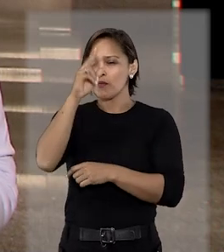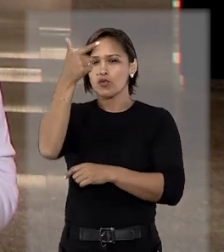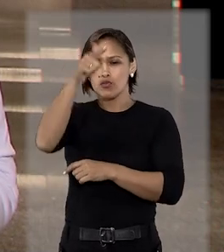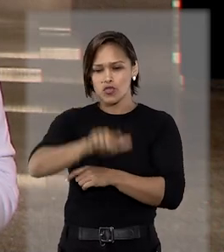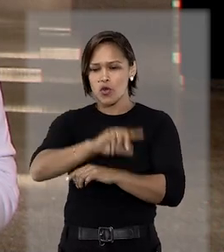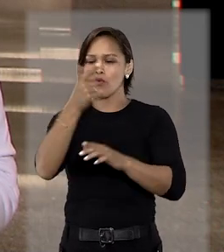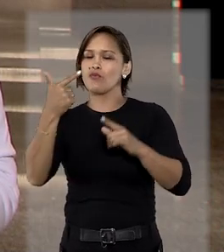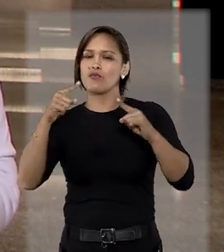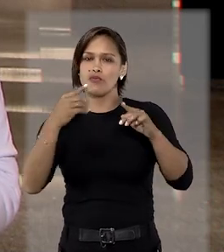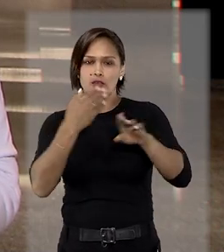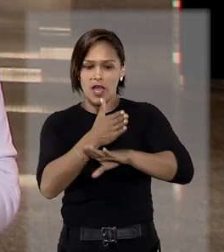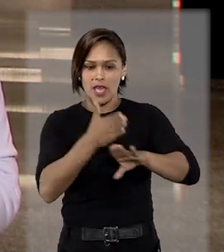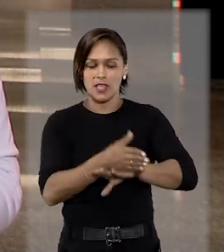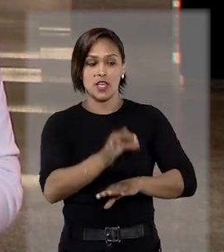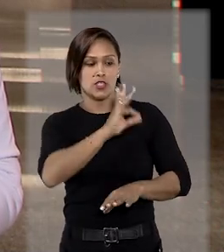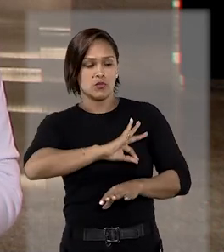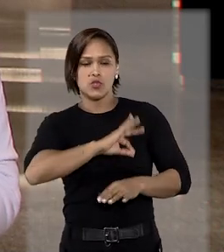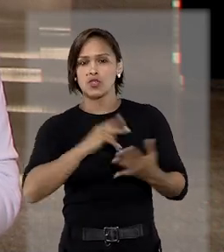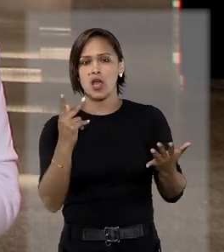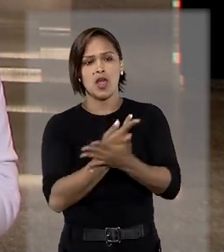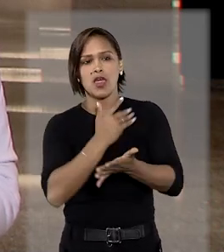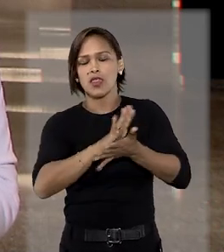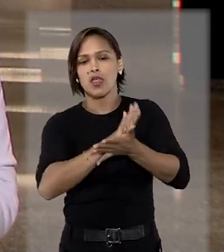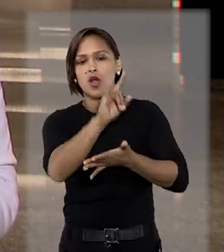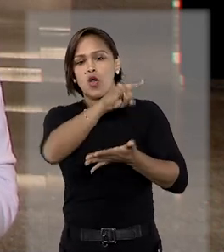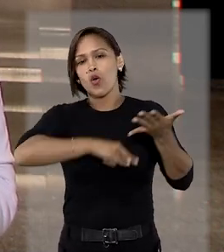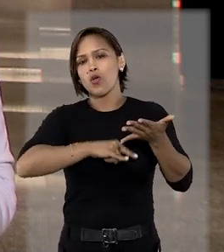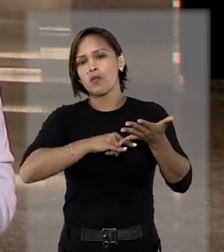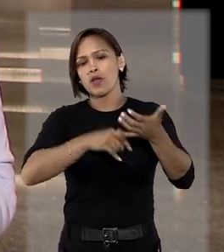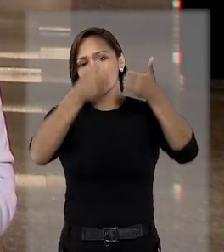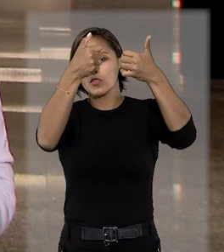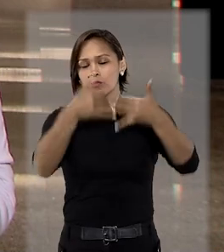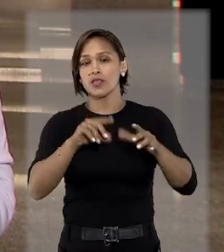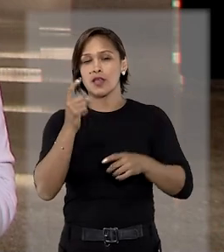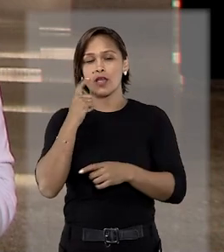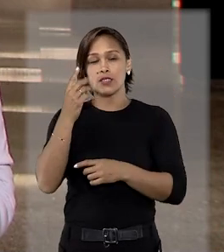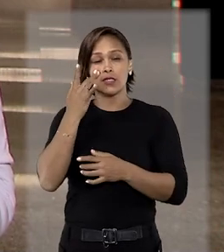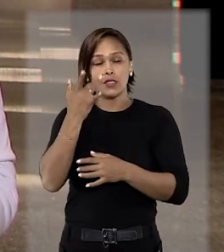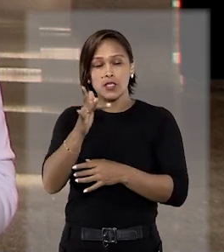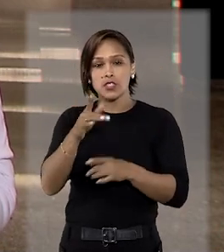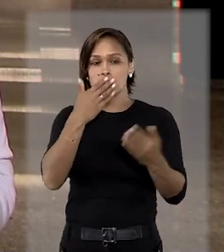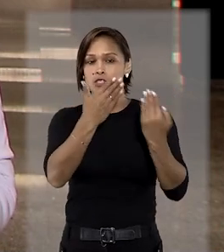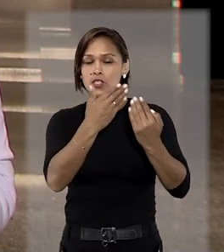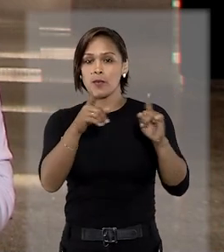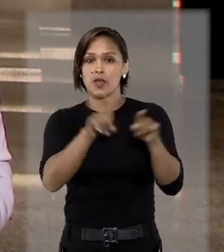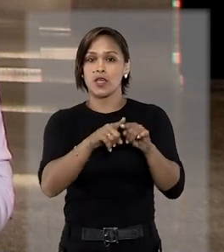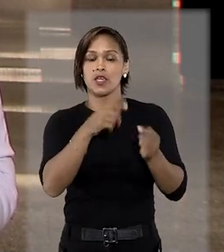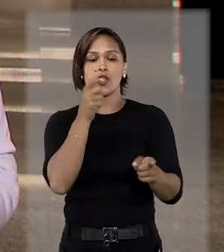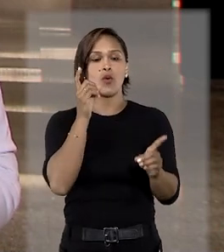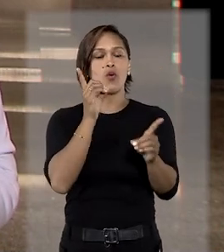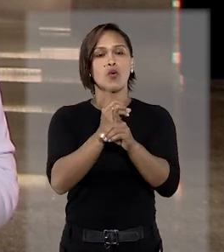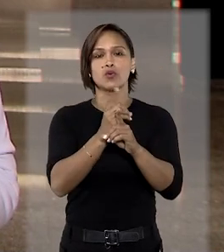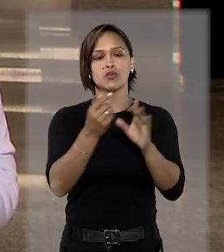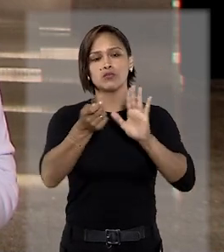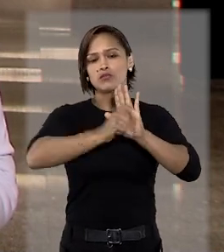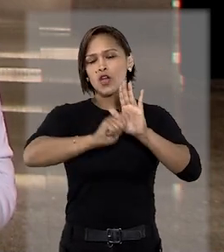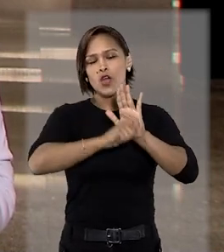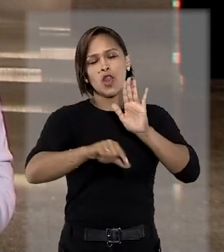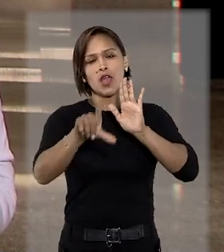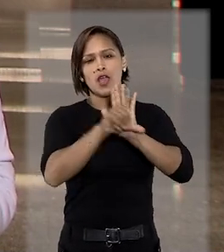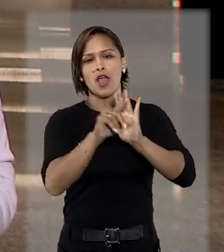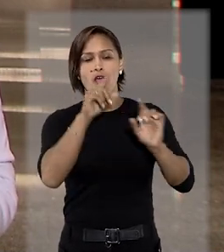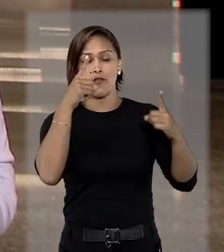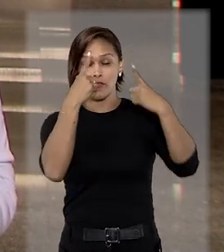a entrada dos policiais no local ocorreu sem mandado judicial ou fundada suspeita e que o encontro da droga não legitimaria a